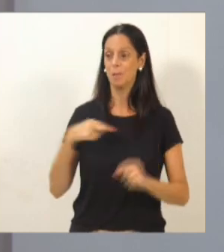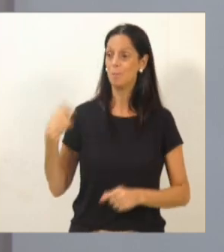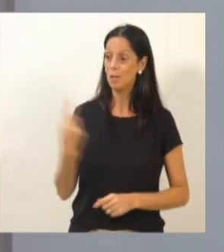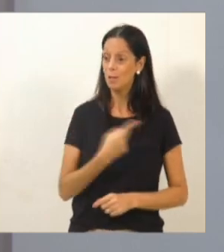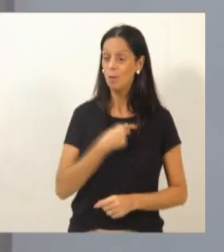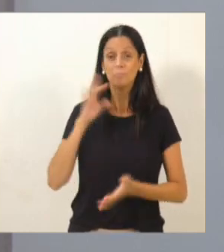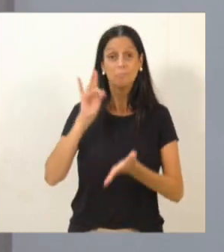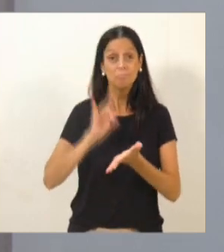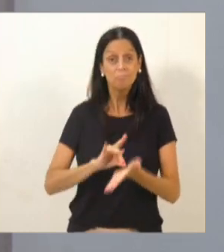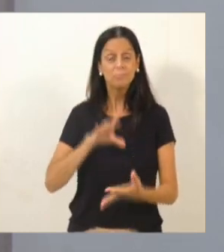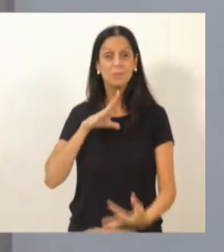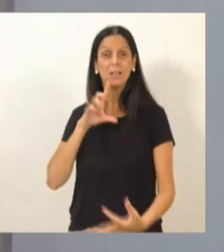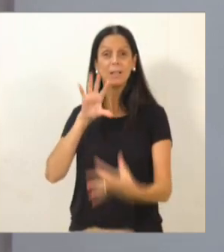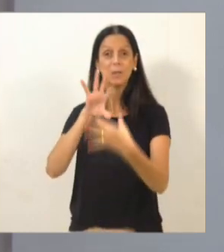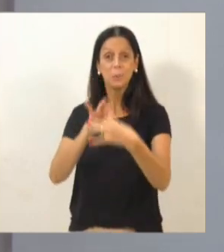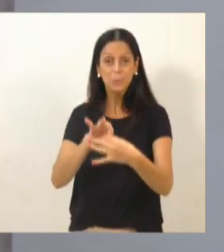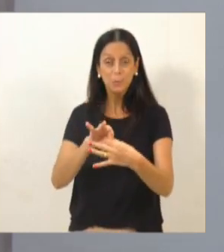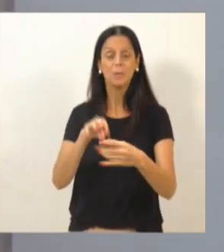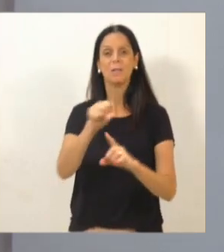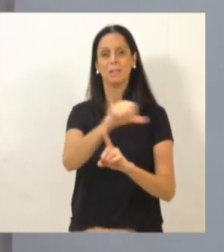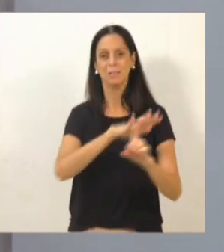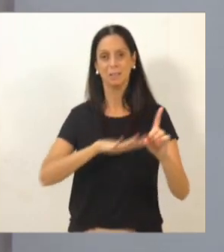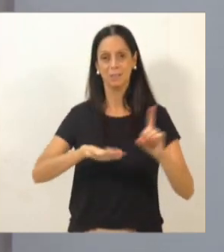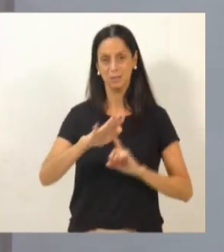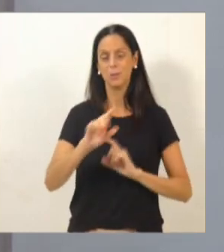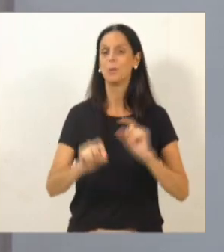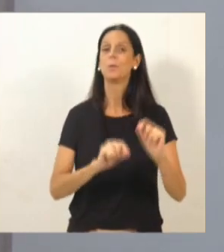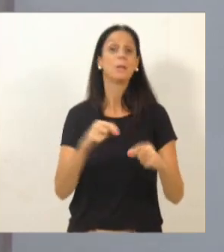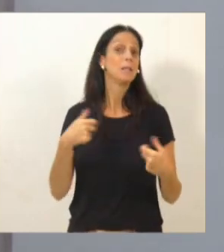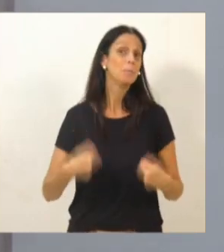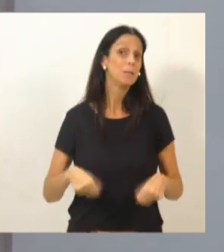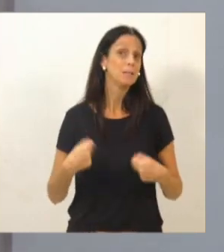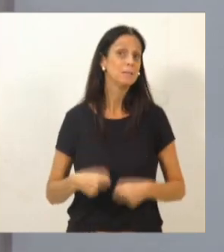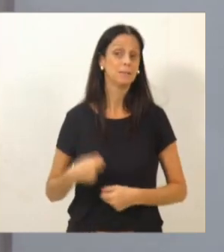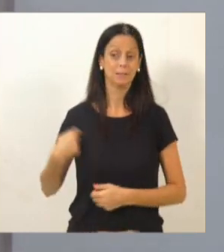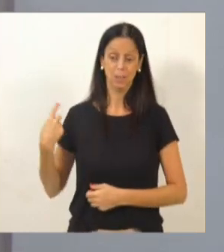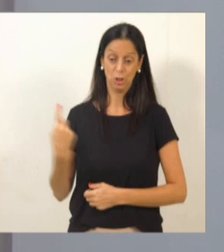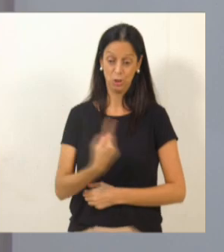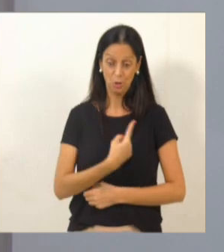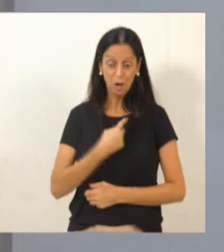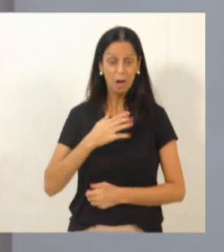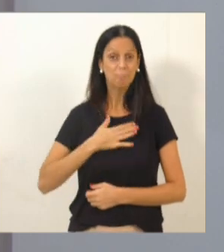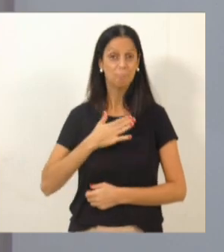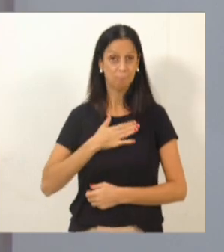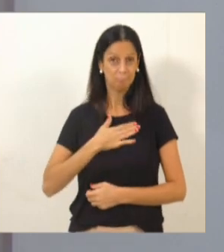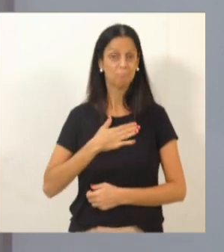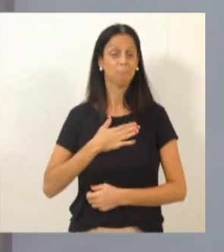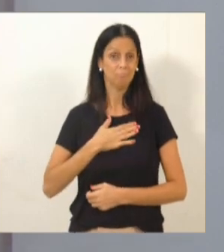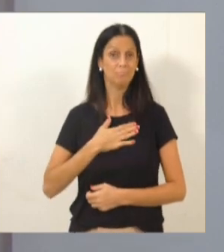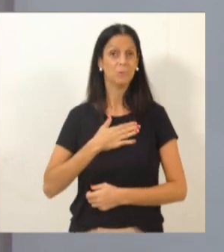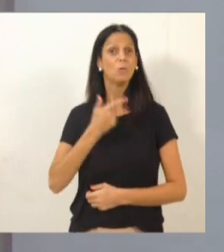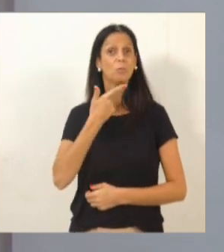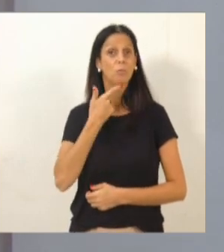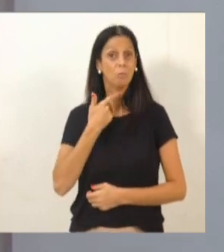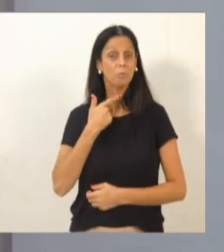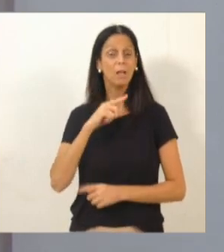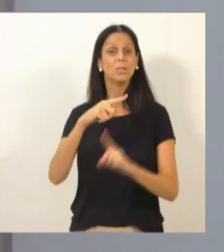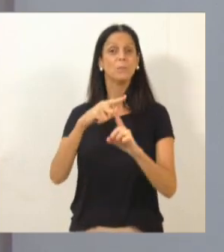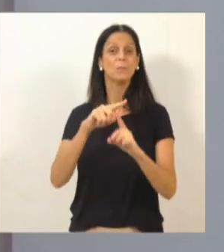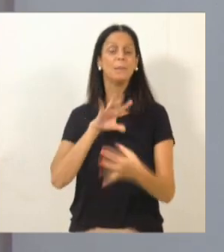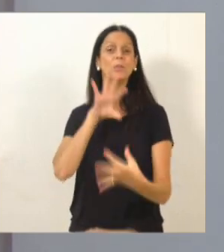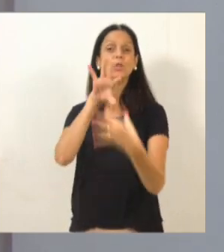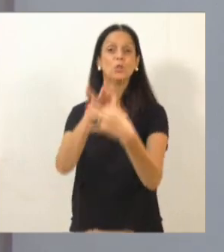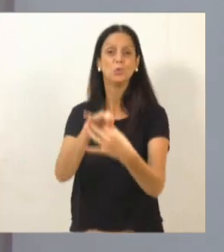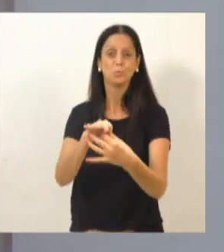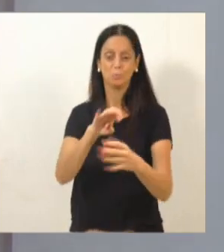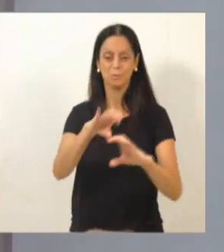com a sociedade, tem um ponto que tem que vir da nossa parte e tem que vir um ponto que vem também da parte da comunidade. Eu digo isso porque, quando